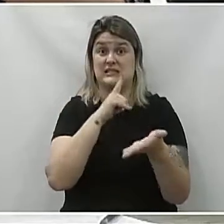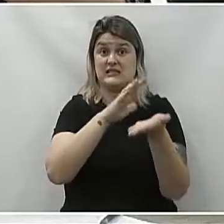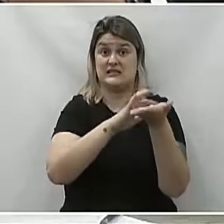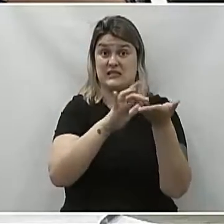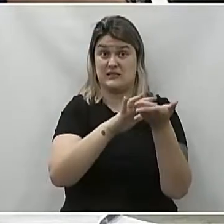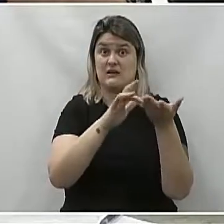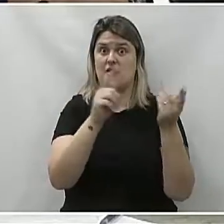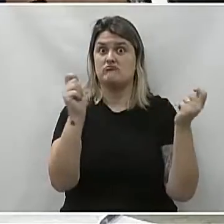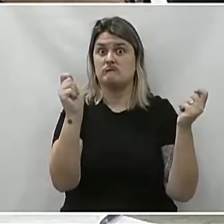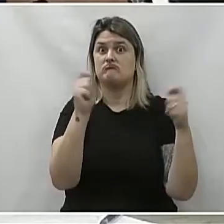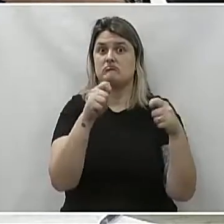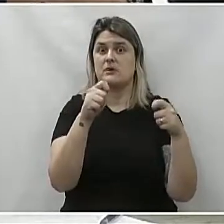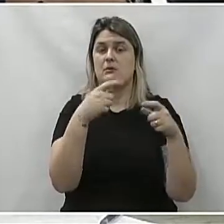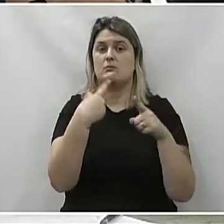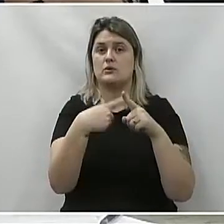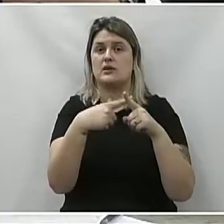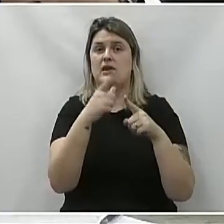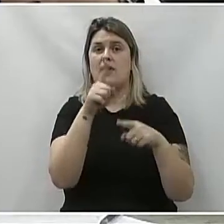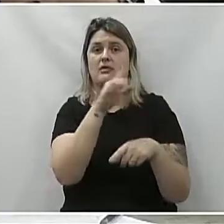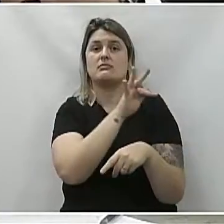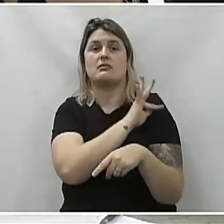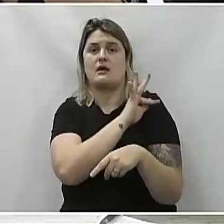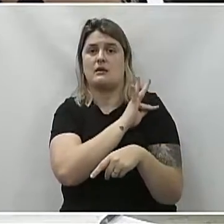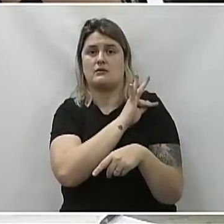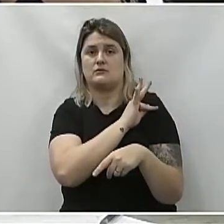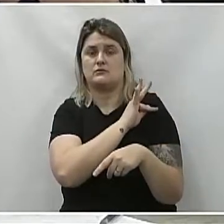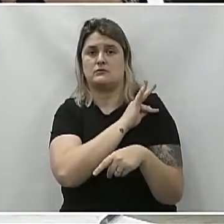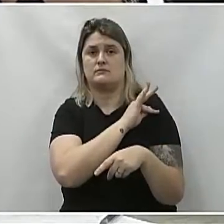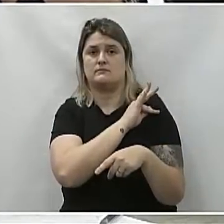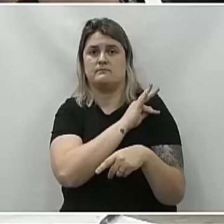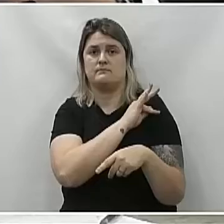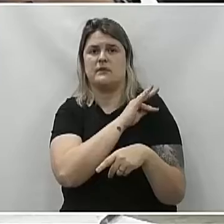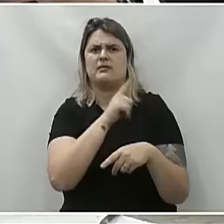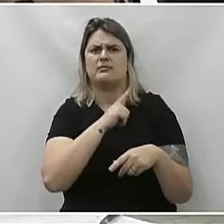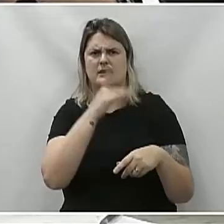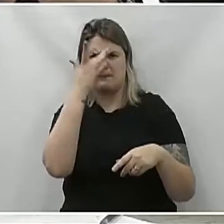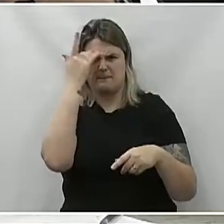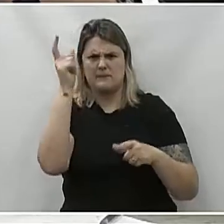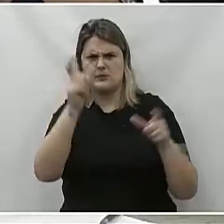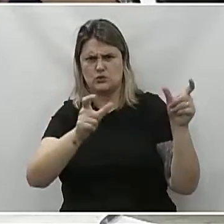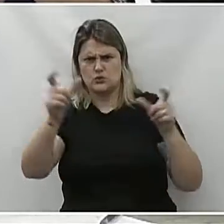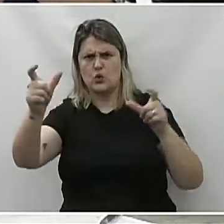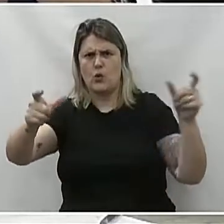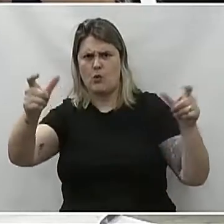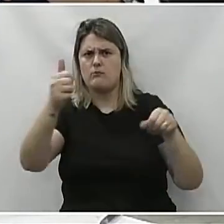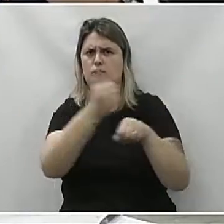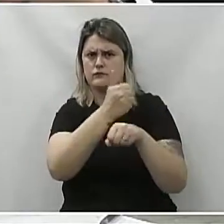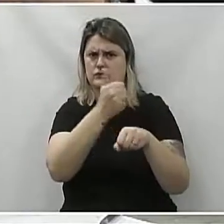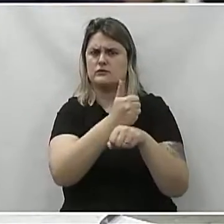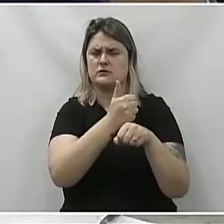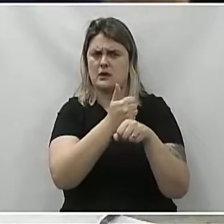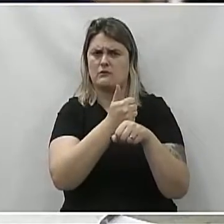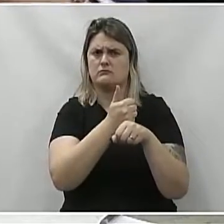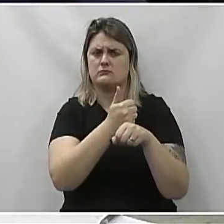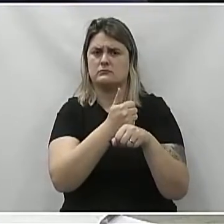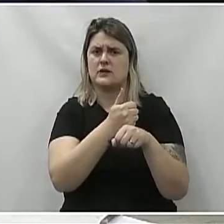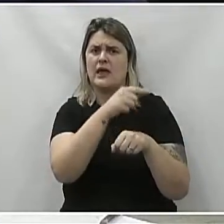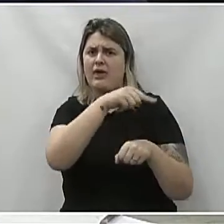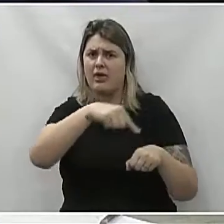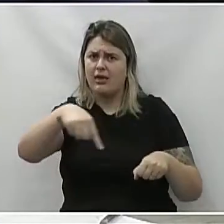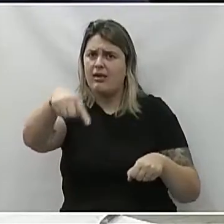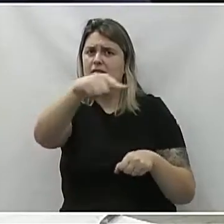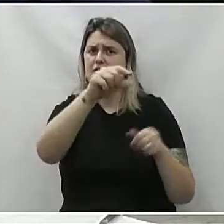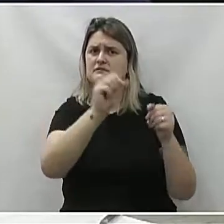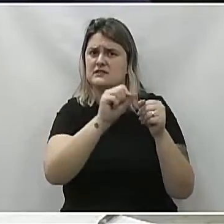assim como esse secretário, porque é técnico, e também, em volta dele, tem pessoas técnicas, a gente pode deixar para que eles